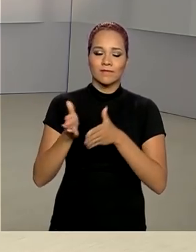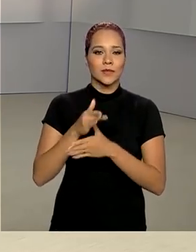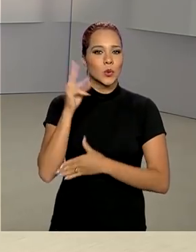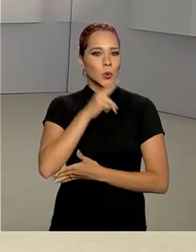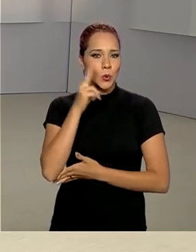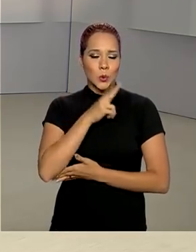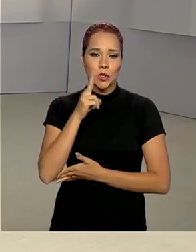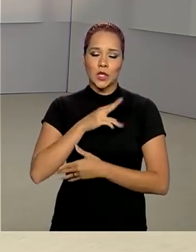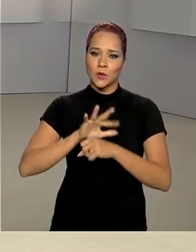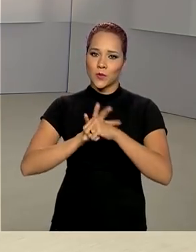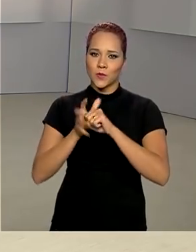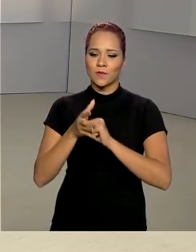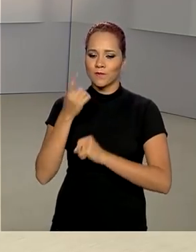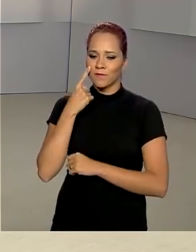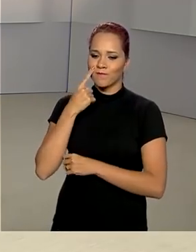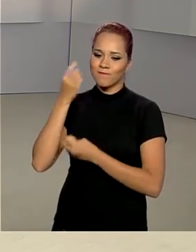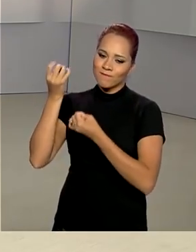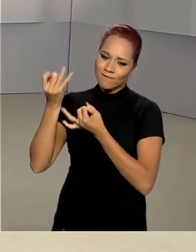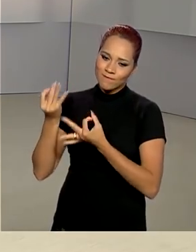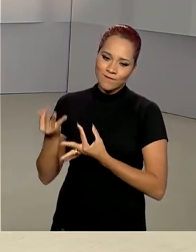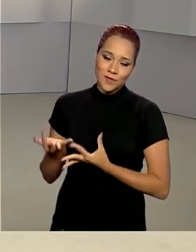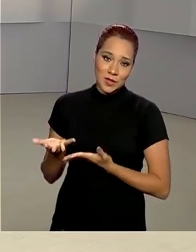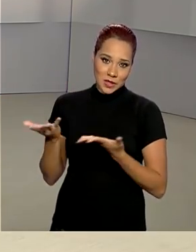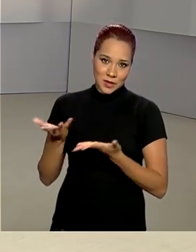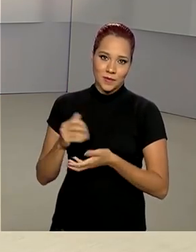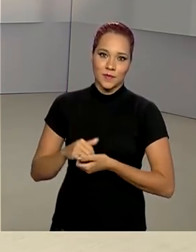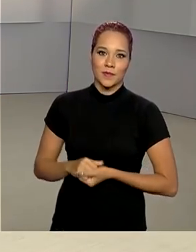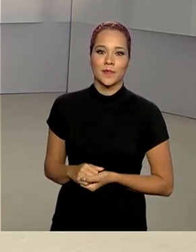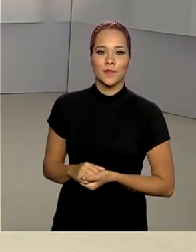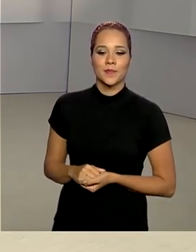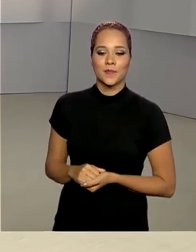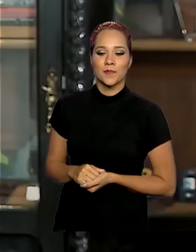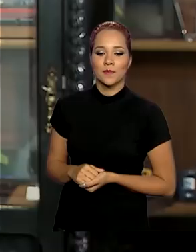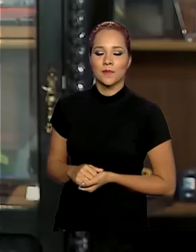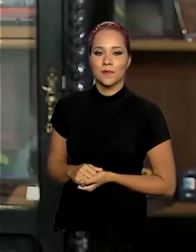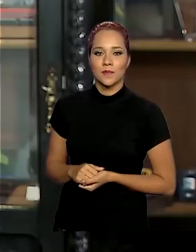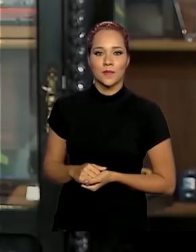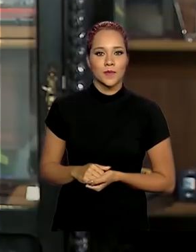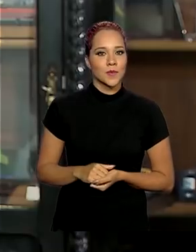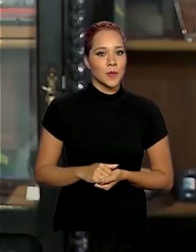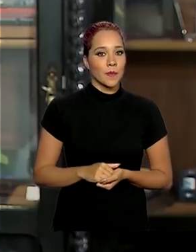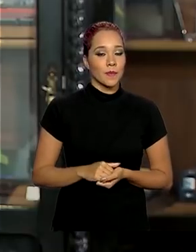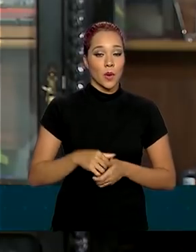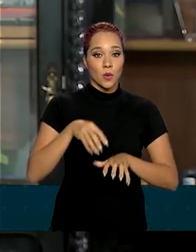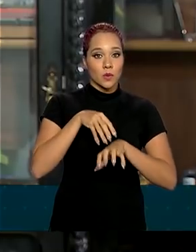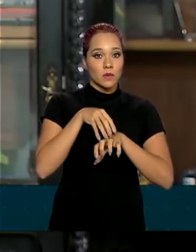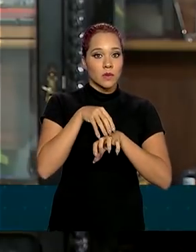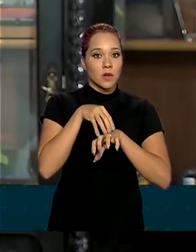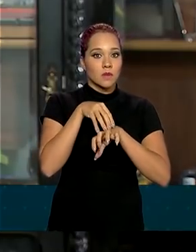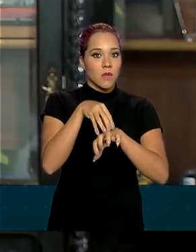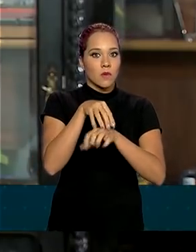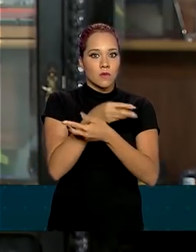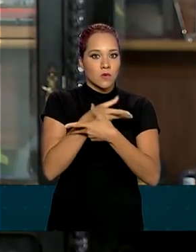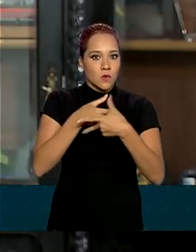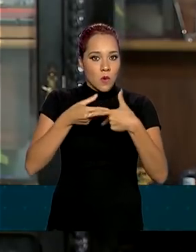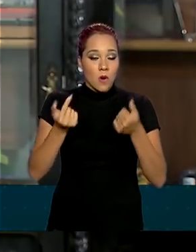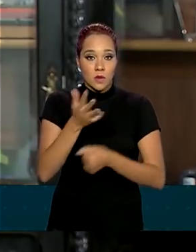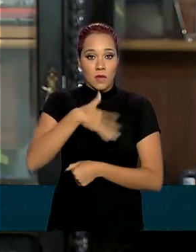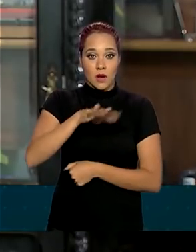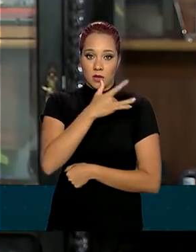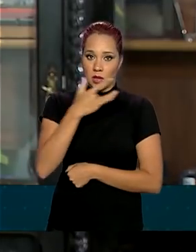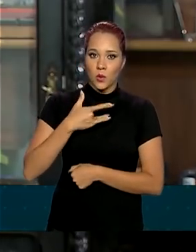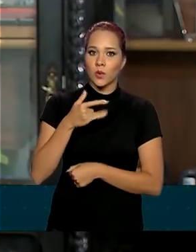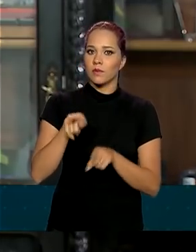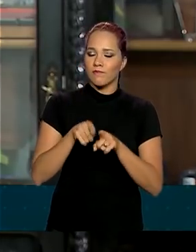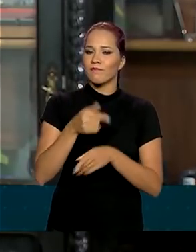coronavírus. Acompanhe um trecho que a gente separou aí para você. O transporte de insumos para a saúde e de